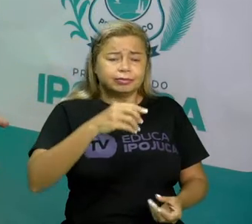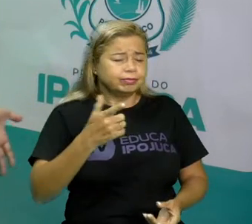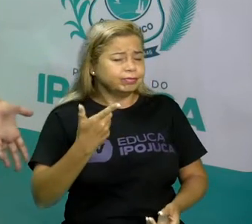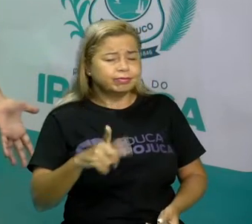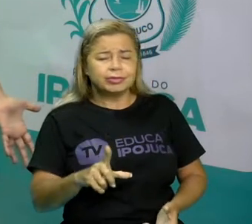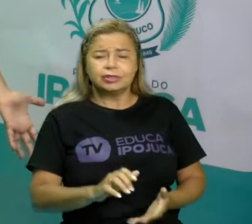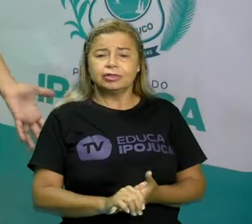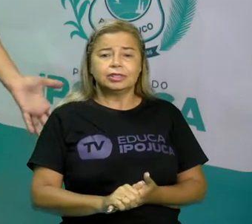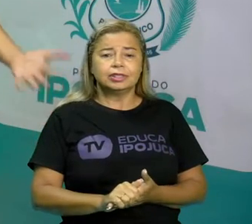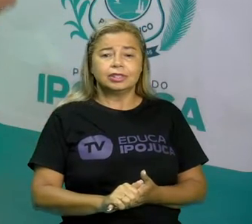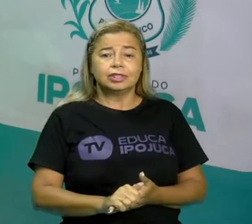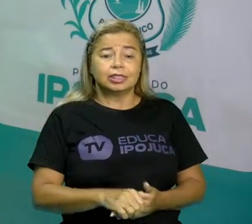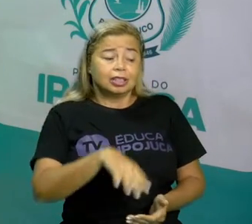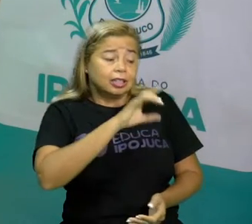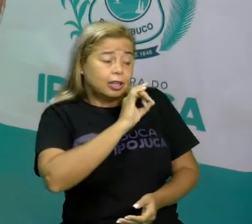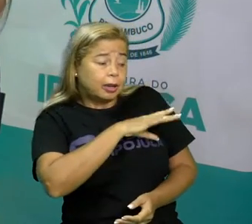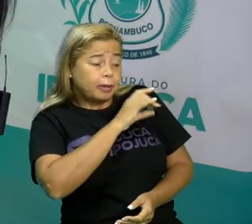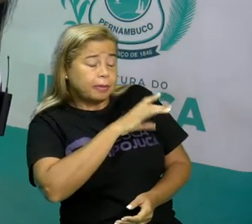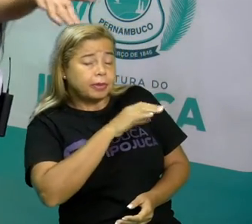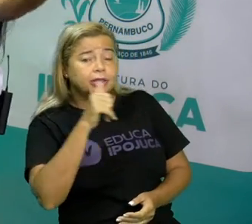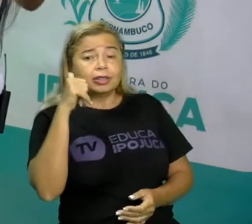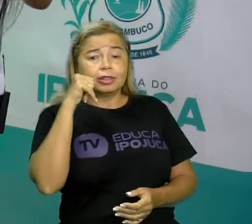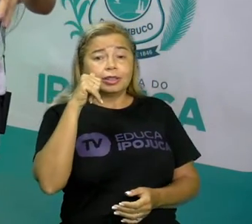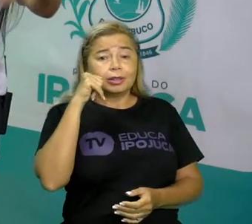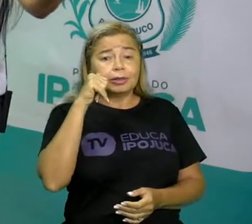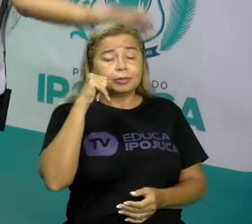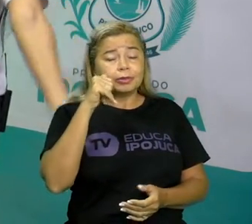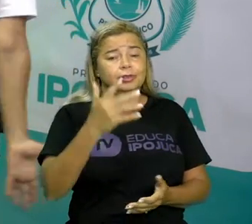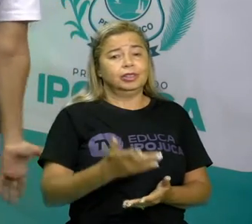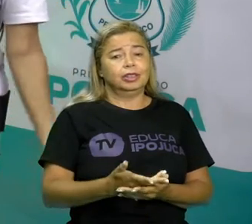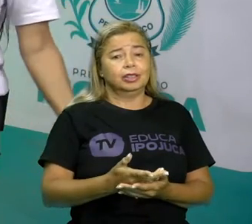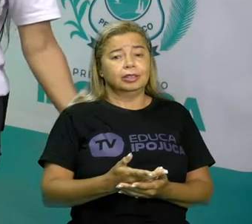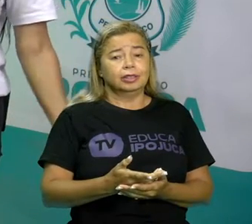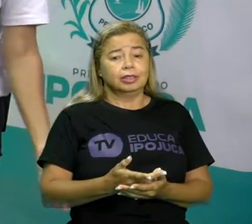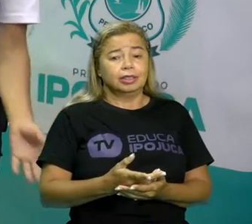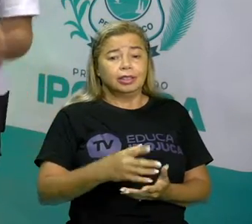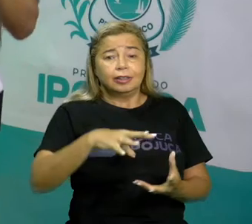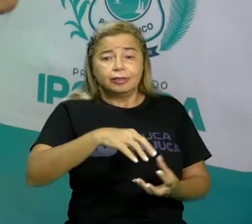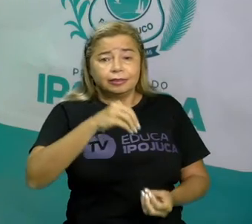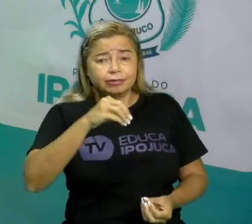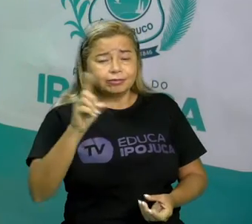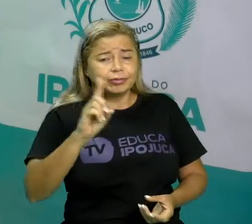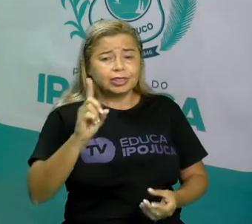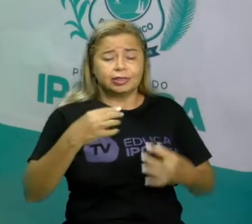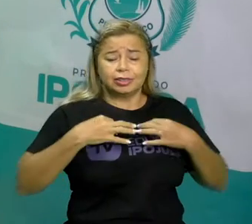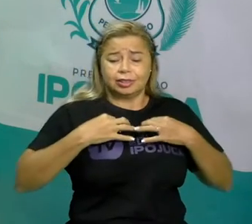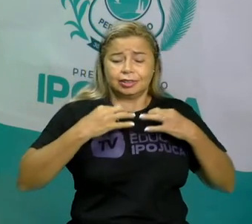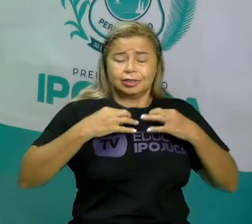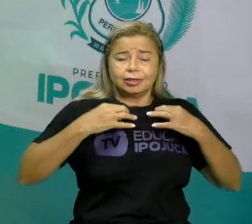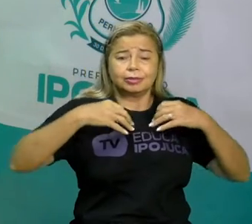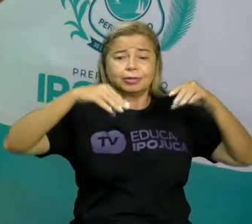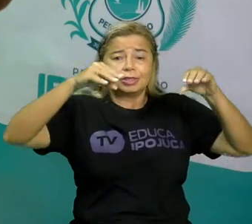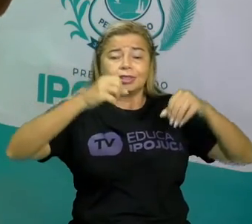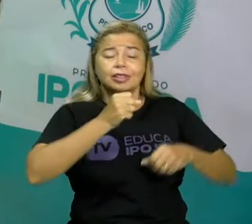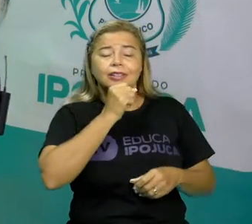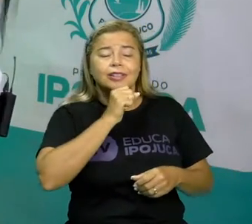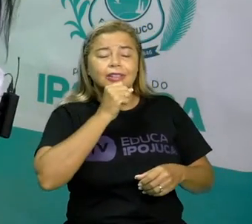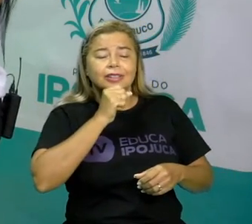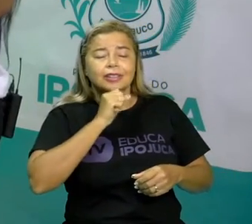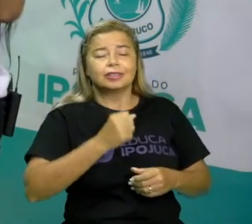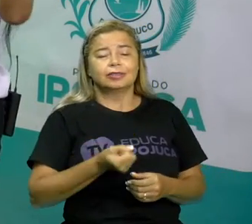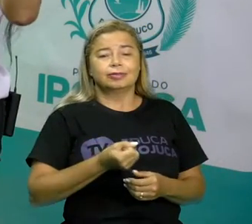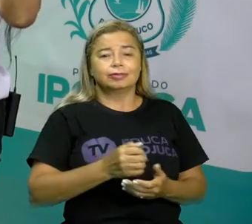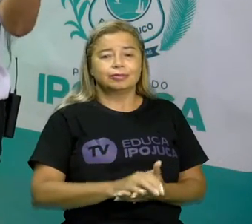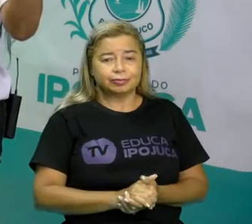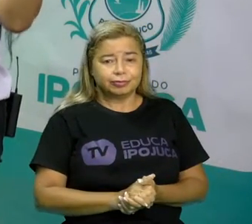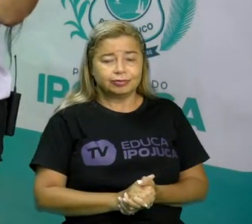tinha a Liloca. E só não tinha o fantasma porque era a camisa do vovô. Para isso a gente vai lendo, vai compreendendo